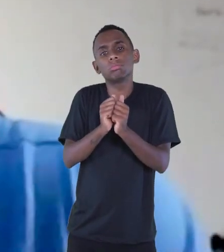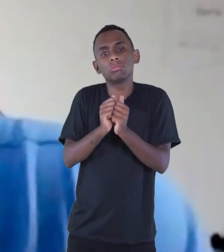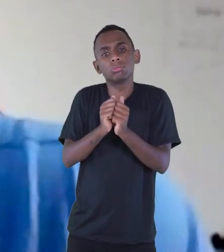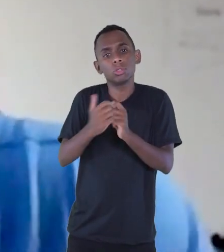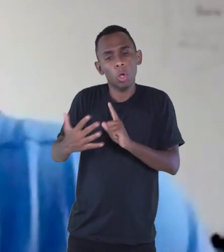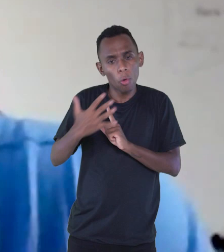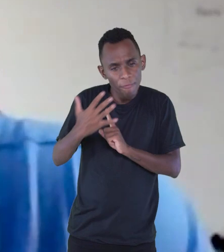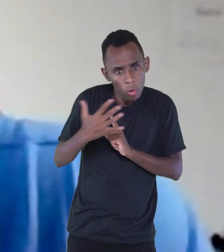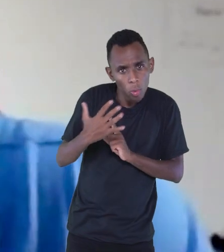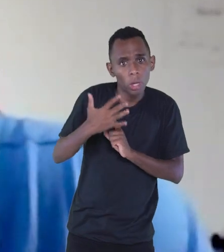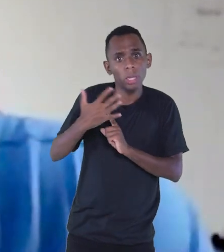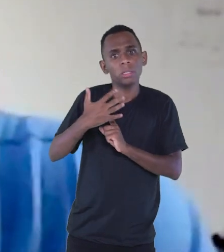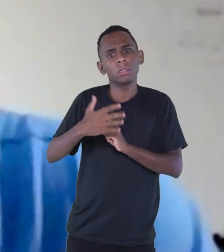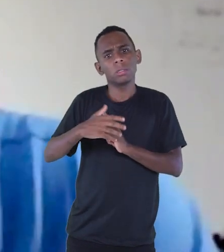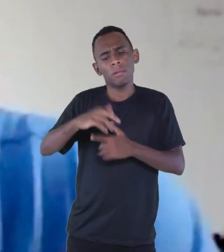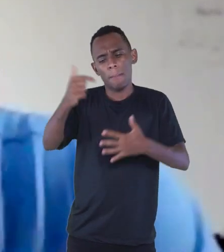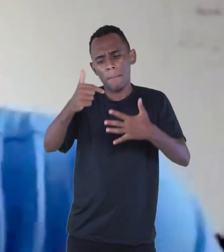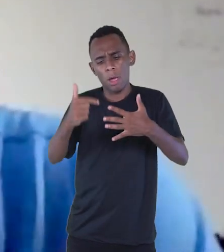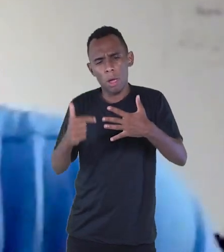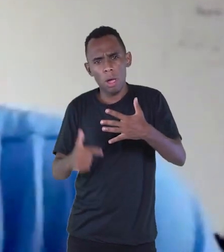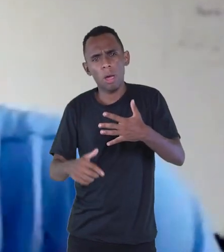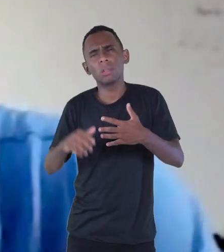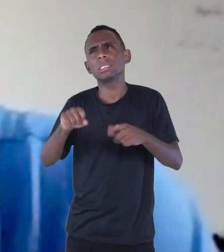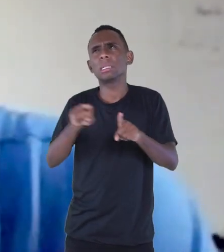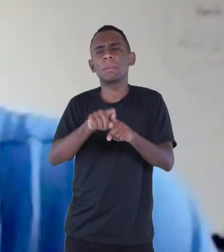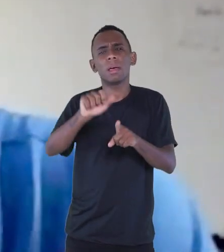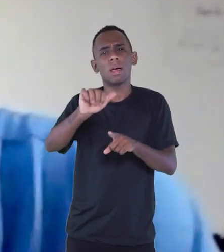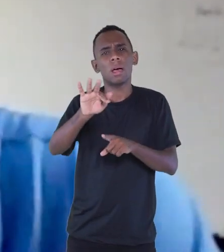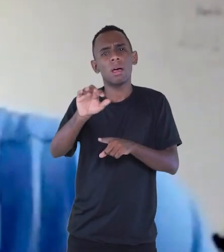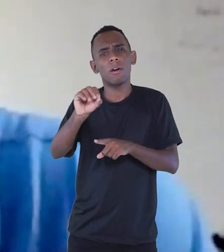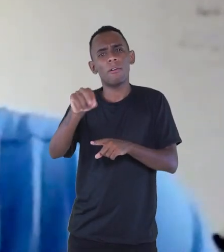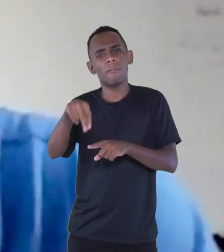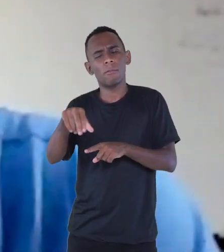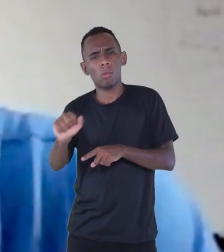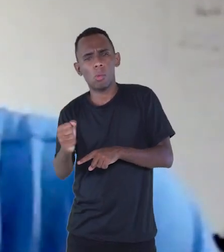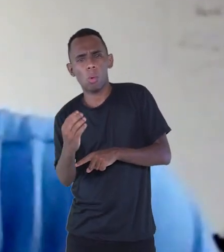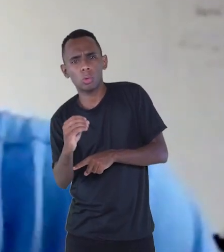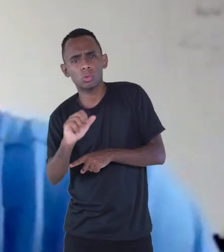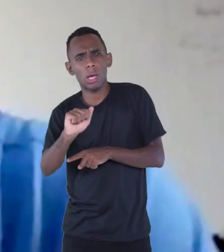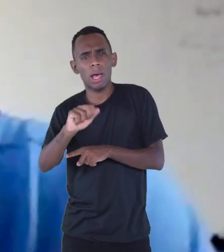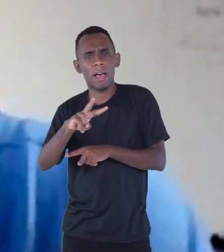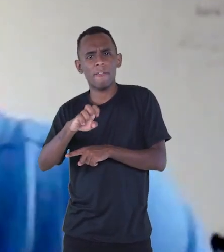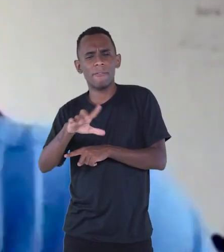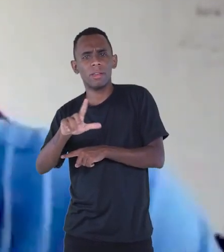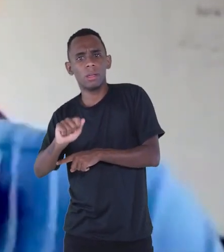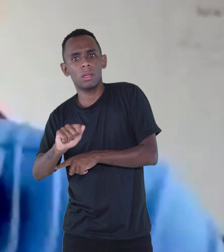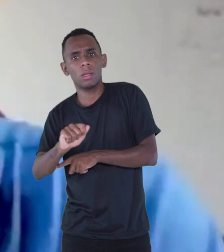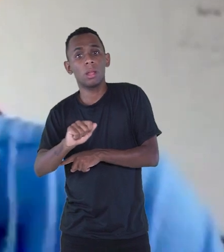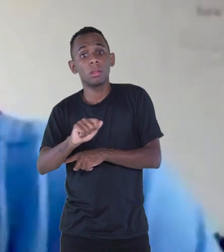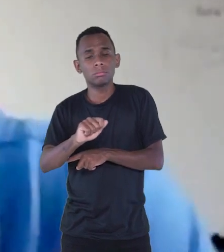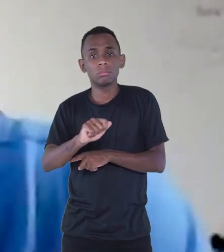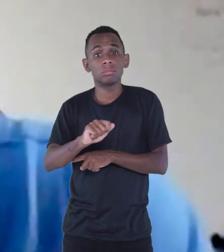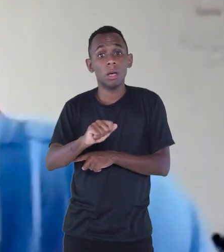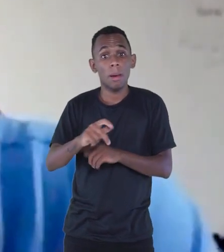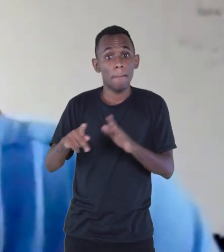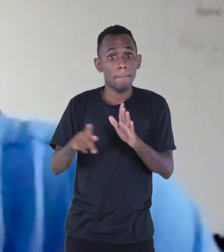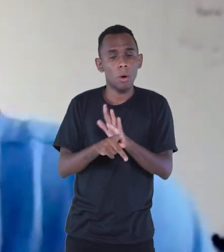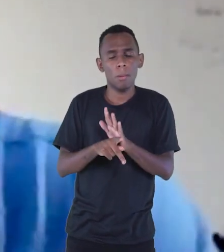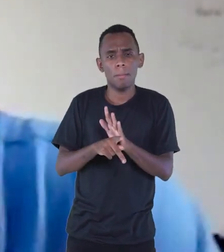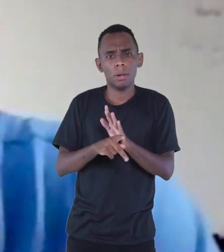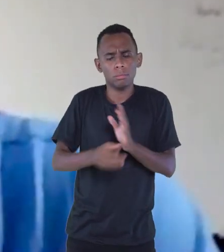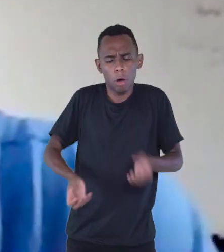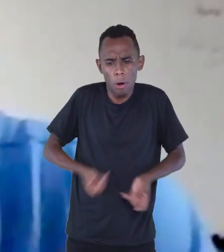da literatura. Descobri Afonso Ávila. Aí eu fiquei maravilhado com a poesia barroca do Ávila.